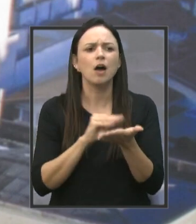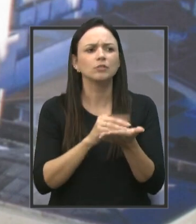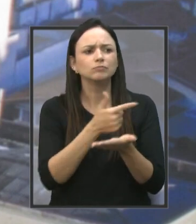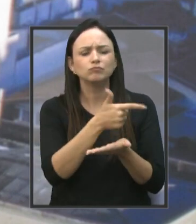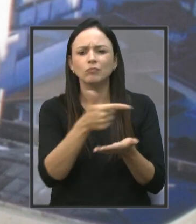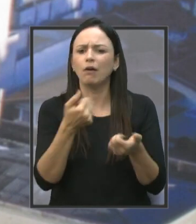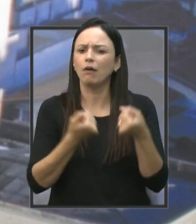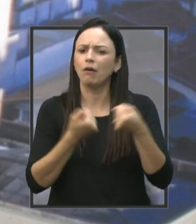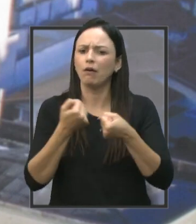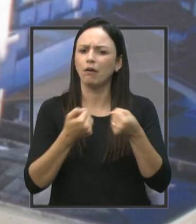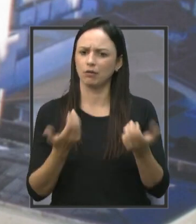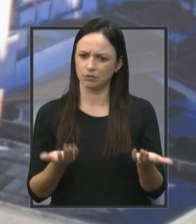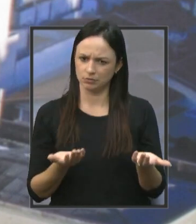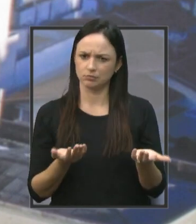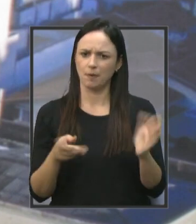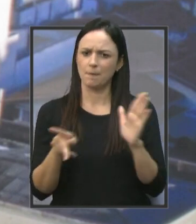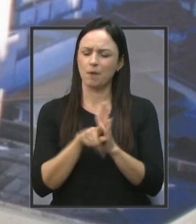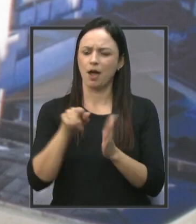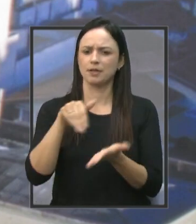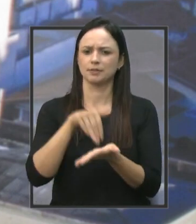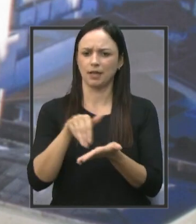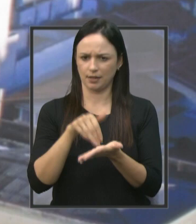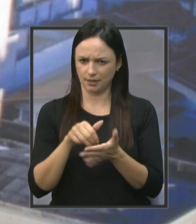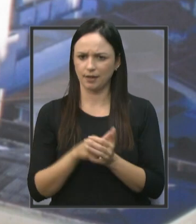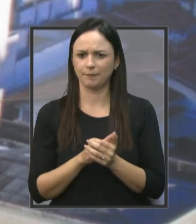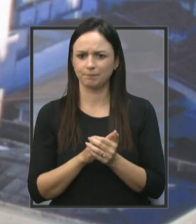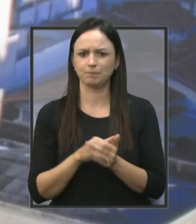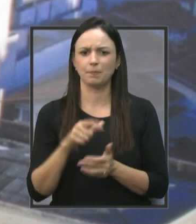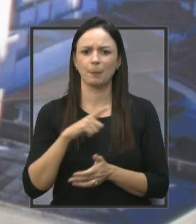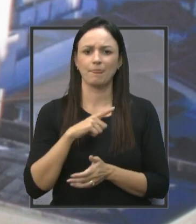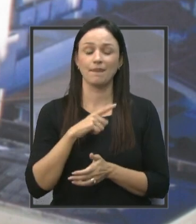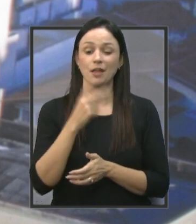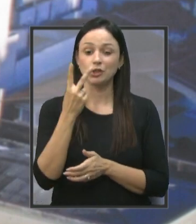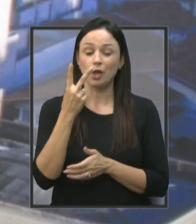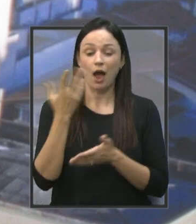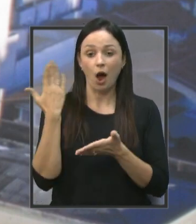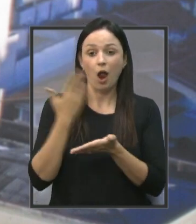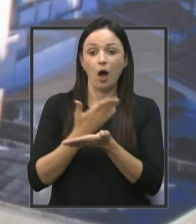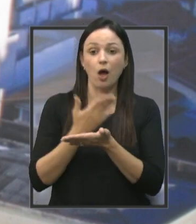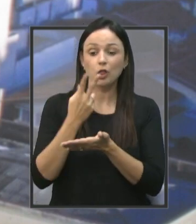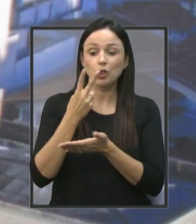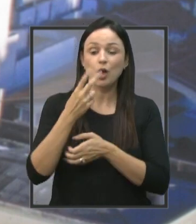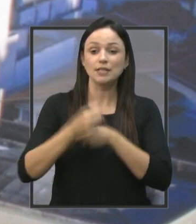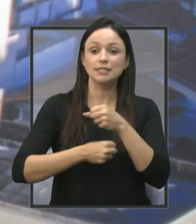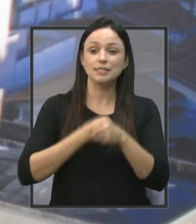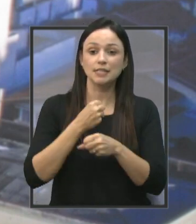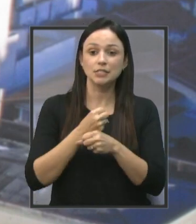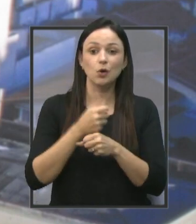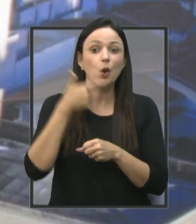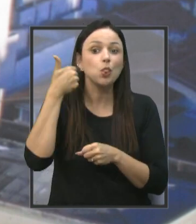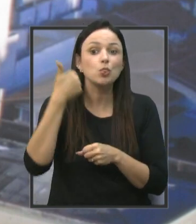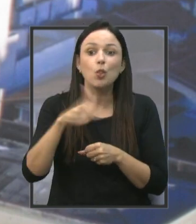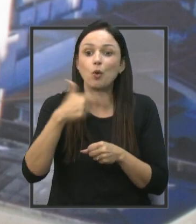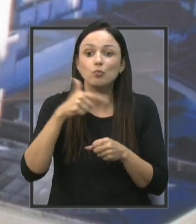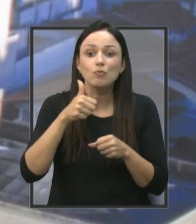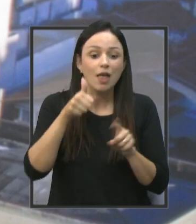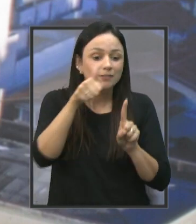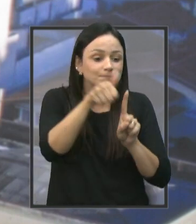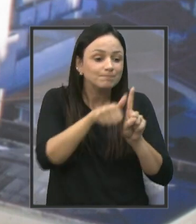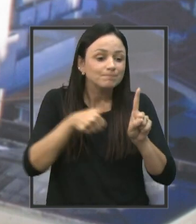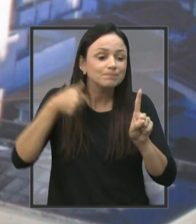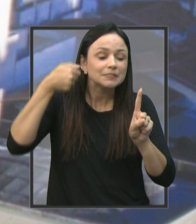para essa Secretaria que está completando dois anos sem feminicídio na cidade de Jaú.